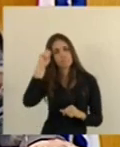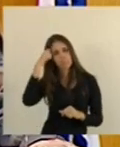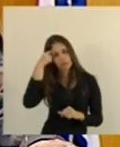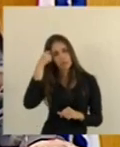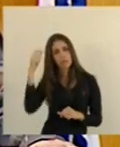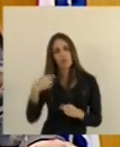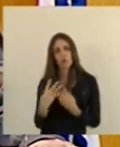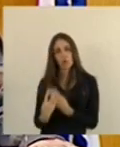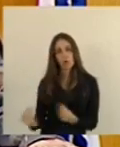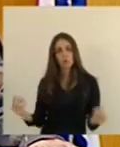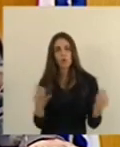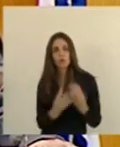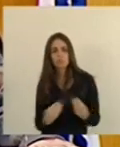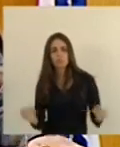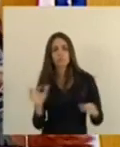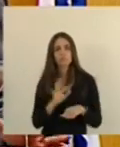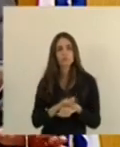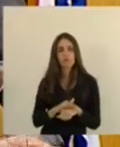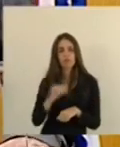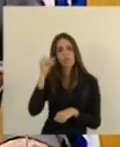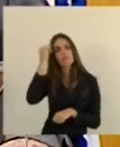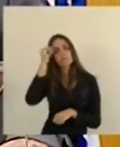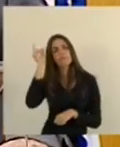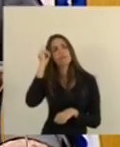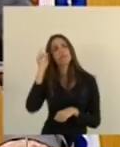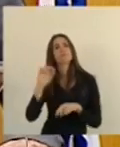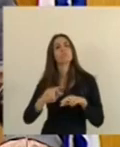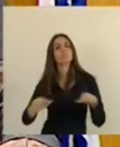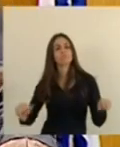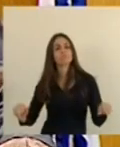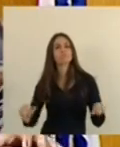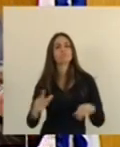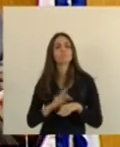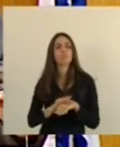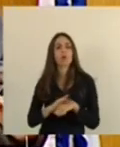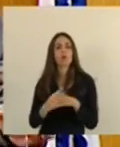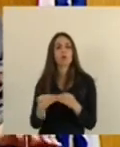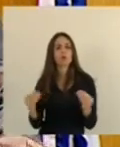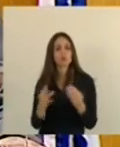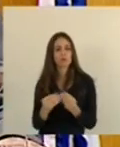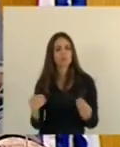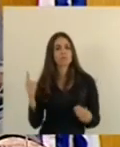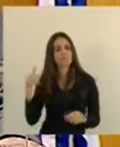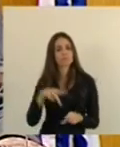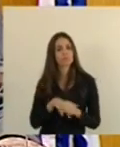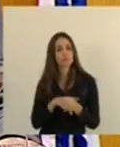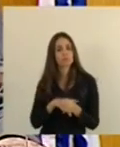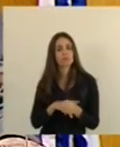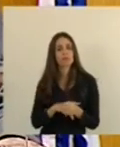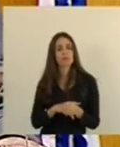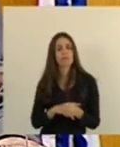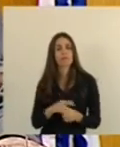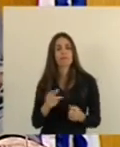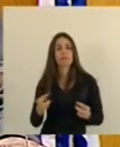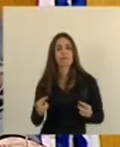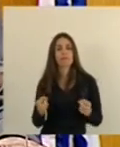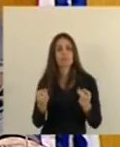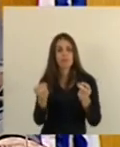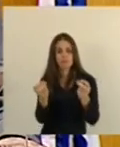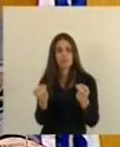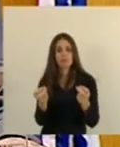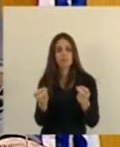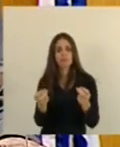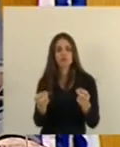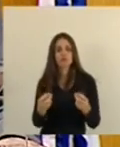Areias que curam e previnem diversas doenças. O menor índice de câncer de mama do Espírito